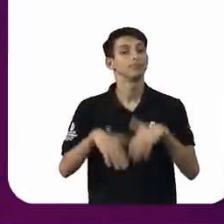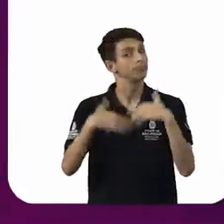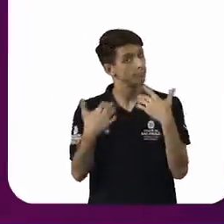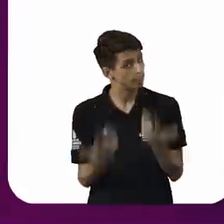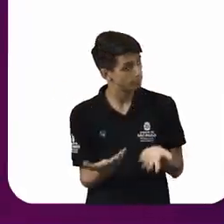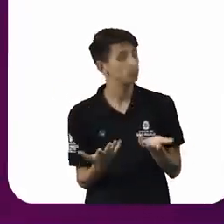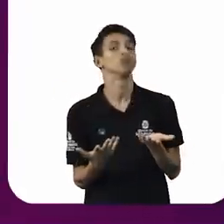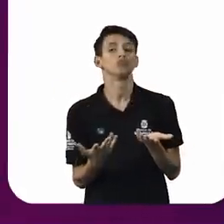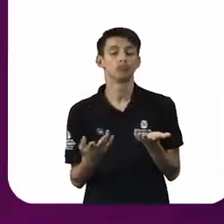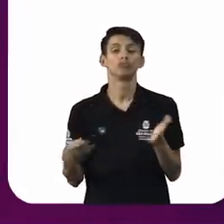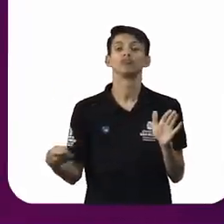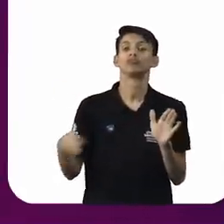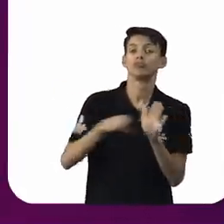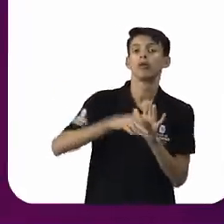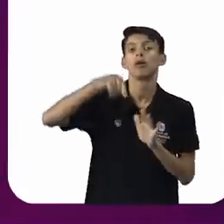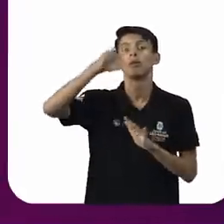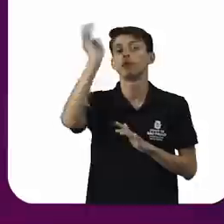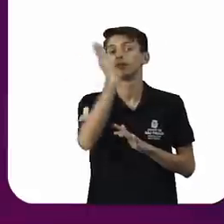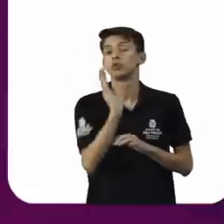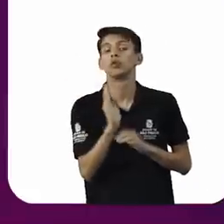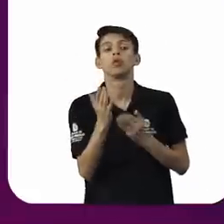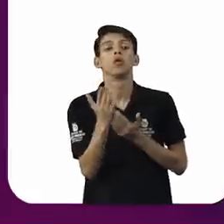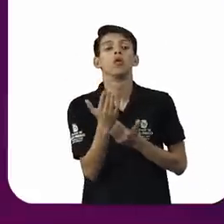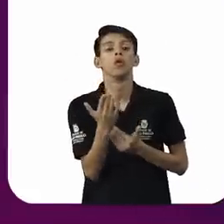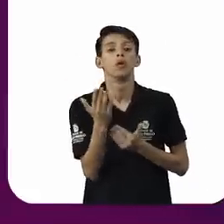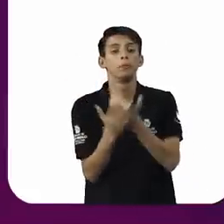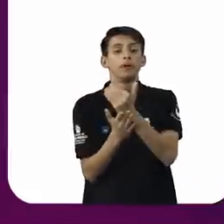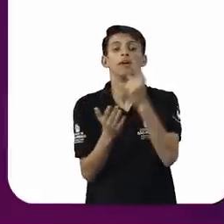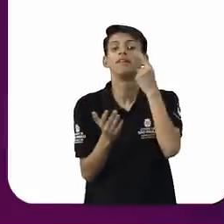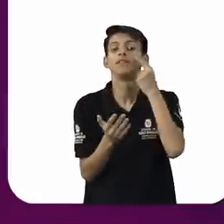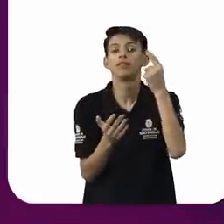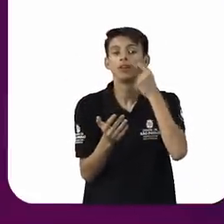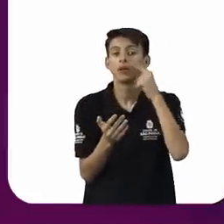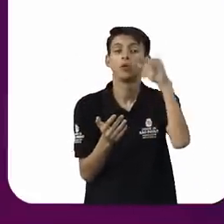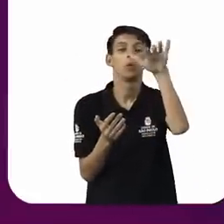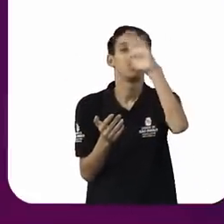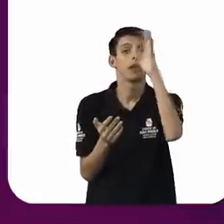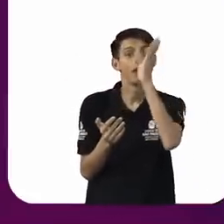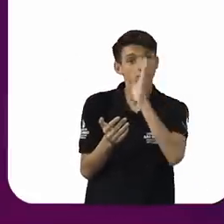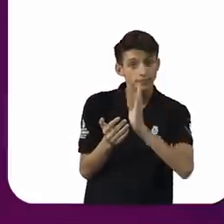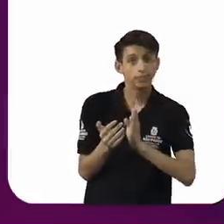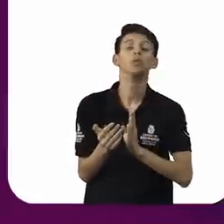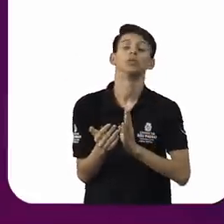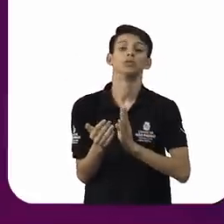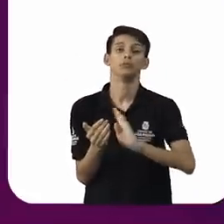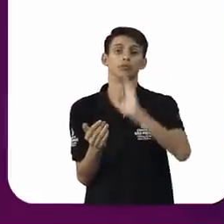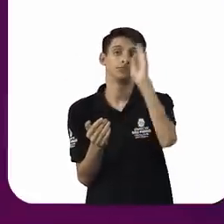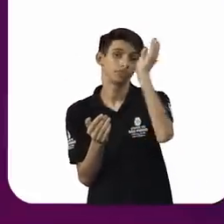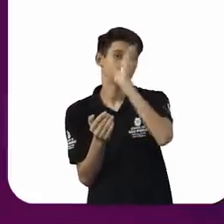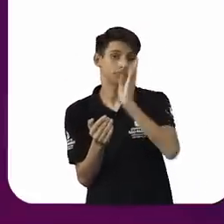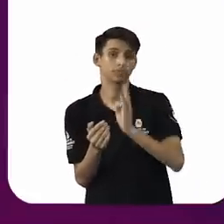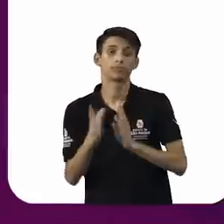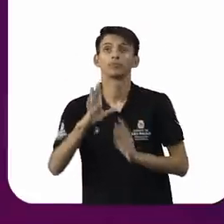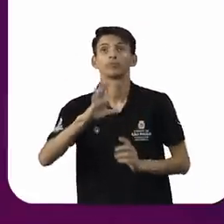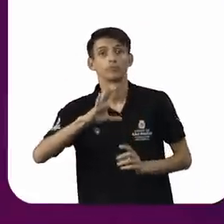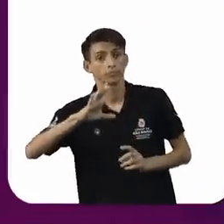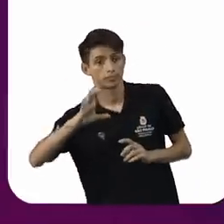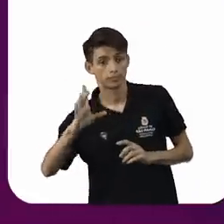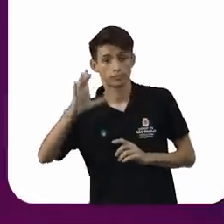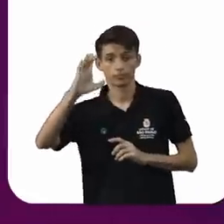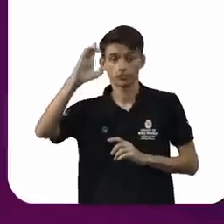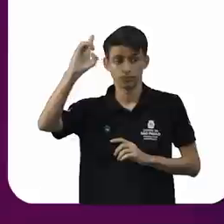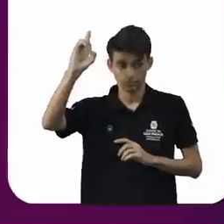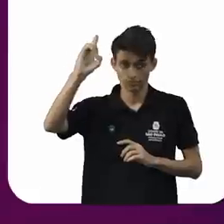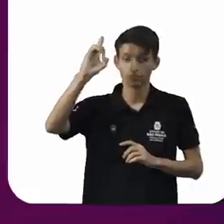instituições, elas começam a formar o Brasil dessa perspectiva de Deus, Deus,